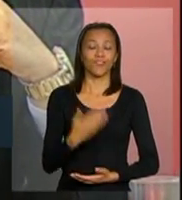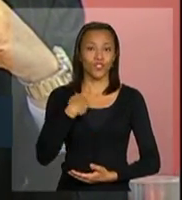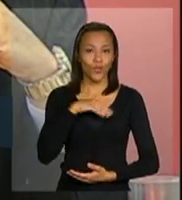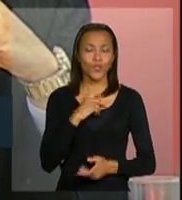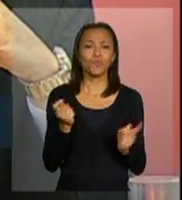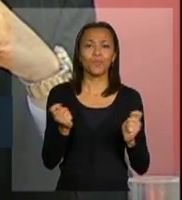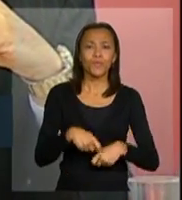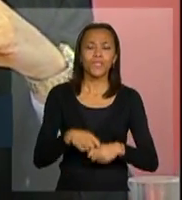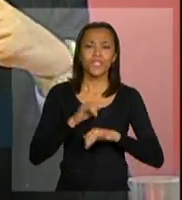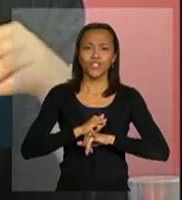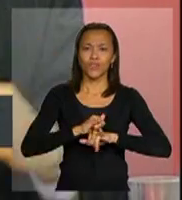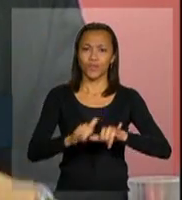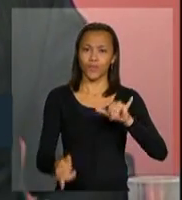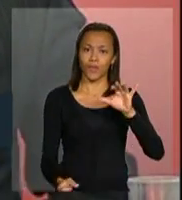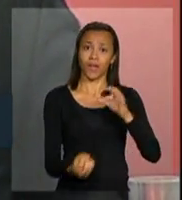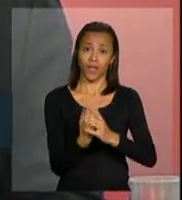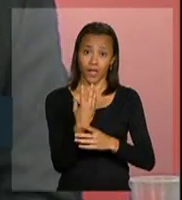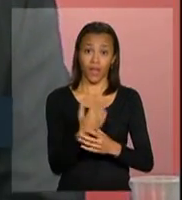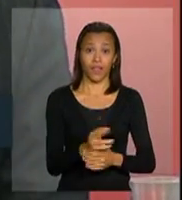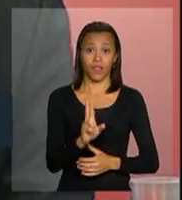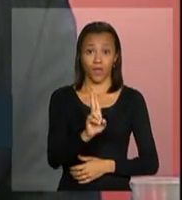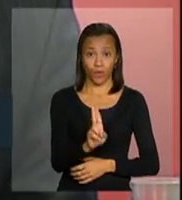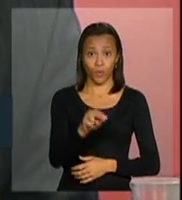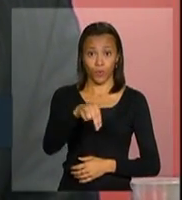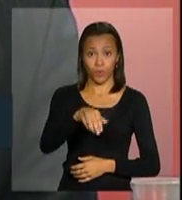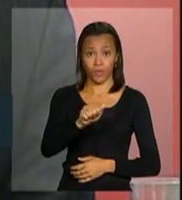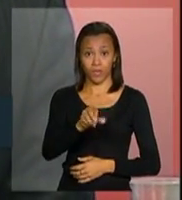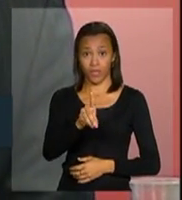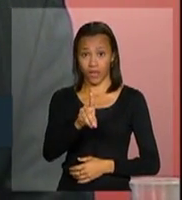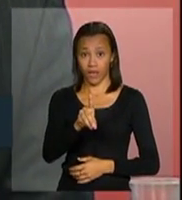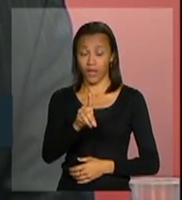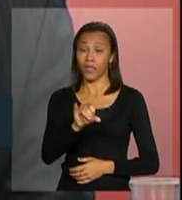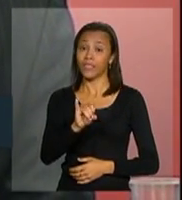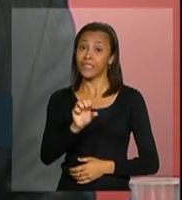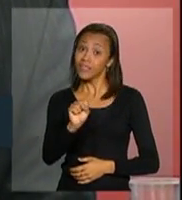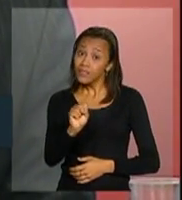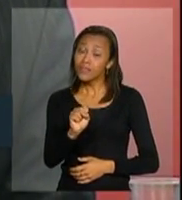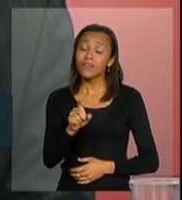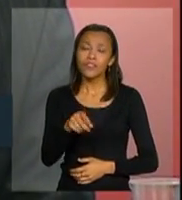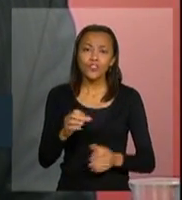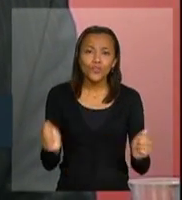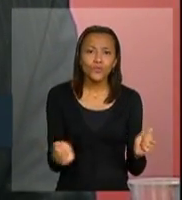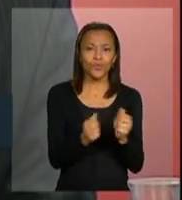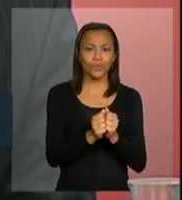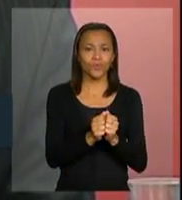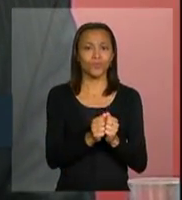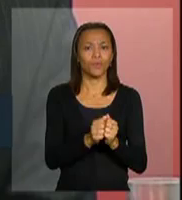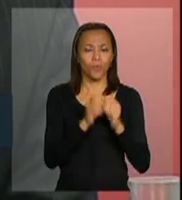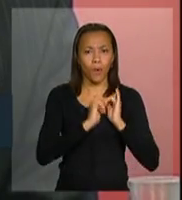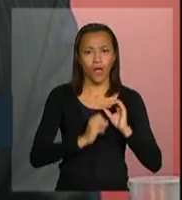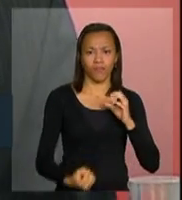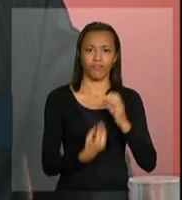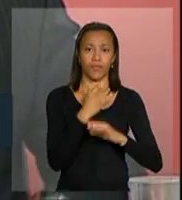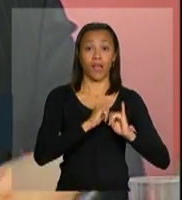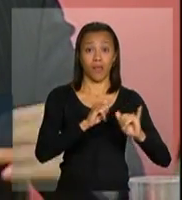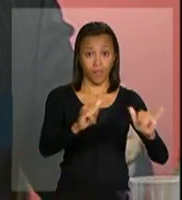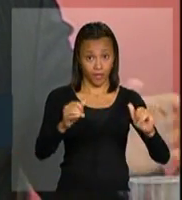divulgação mundial da Unaits, junto com o lançamento da campanha do Ministério da Saúde hoje.